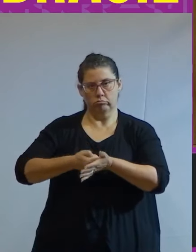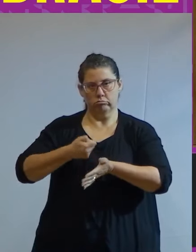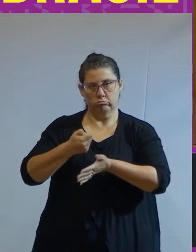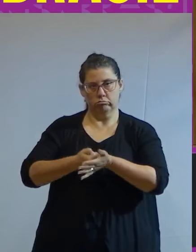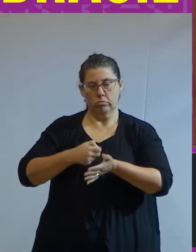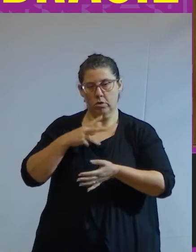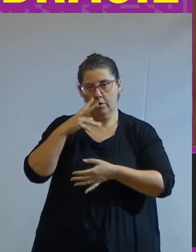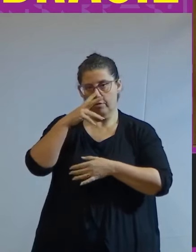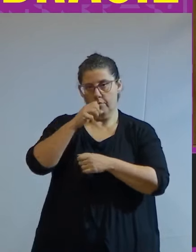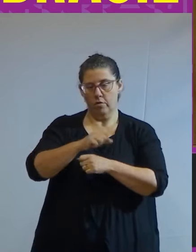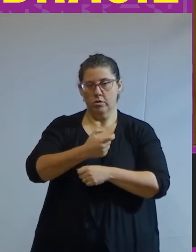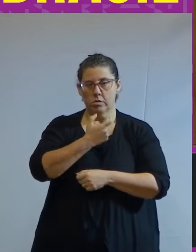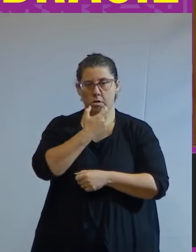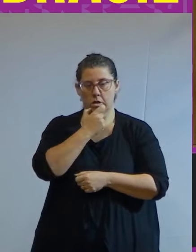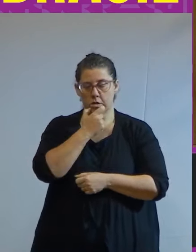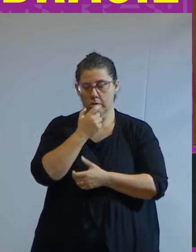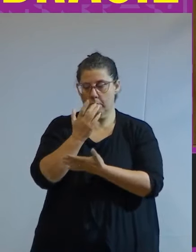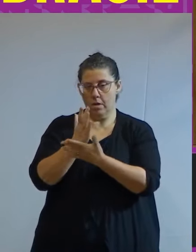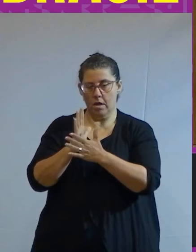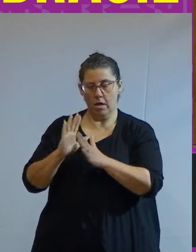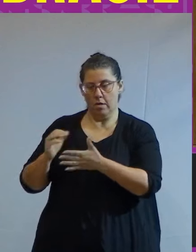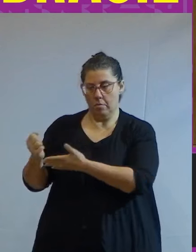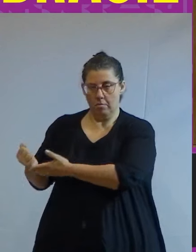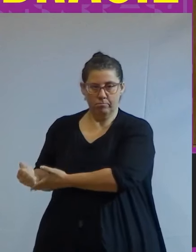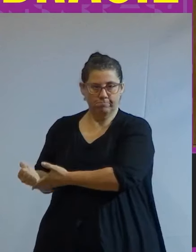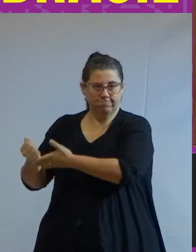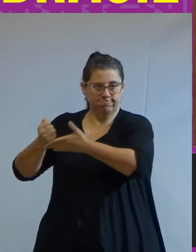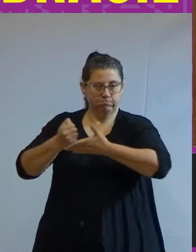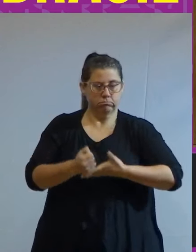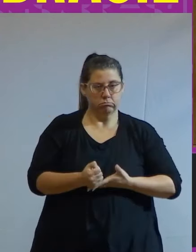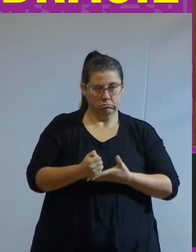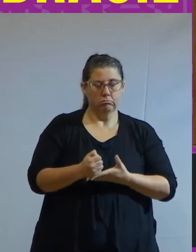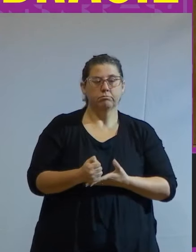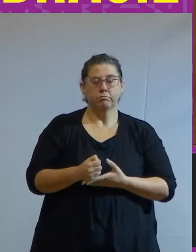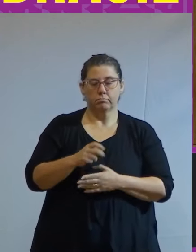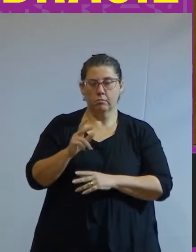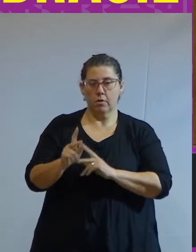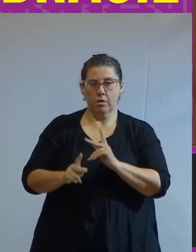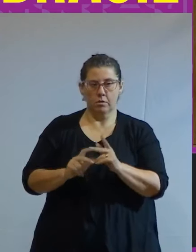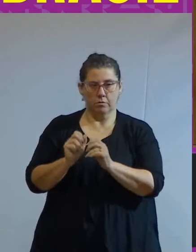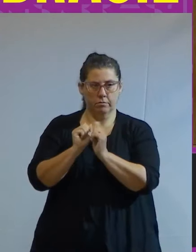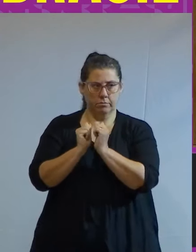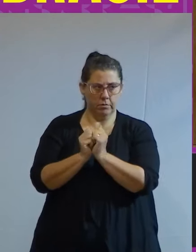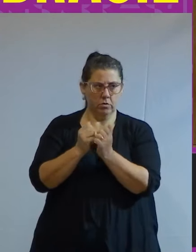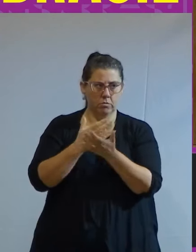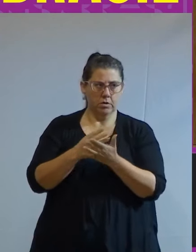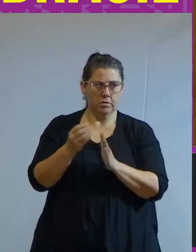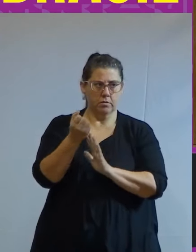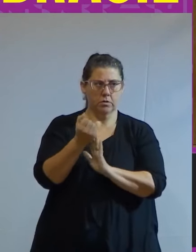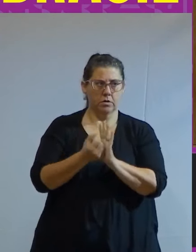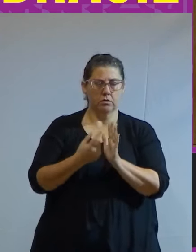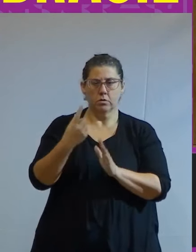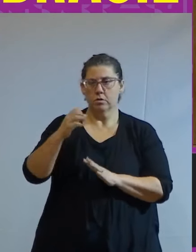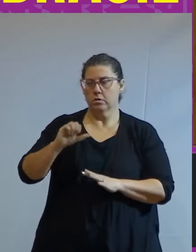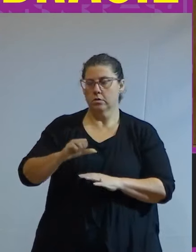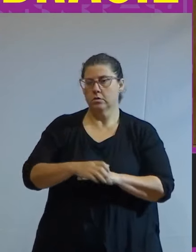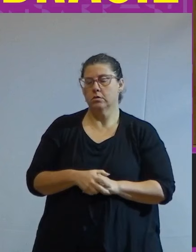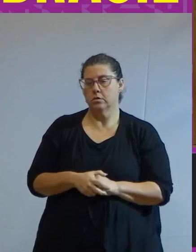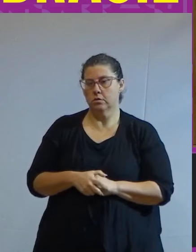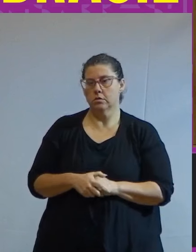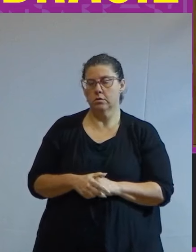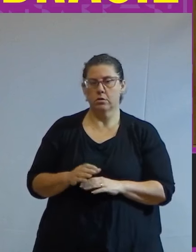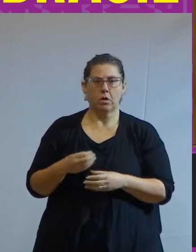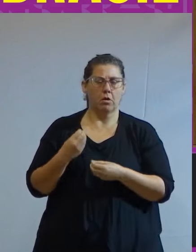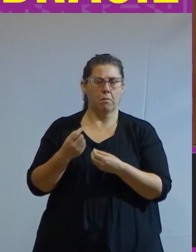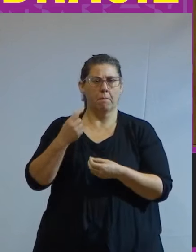pressão inglesa pelo fim do tráfico que se fazia sentir desde o início do século XIX. Quem quer que